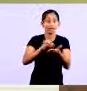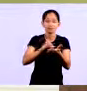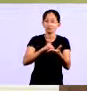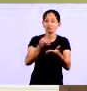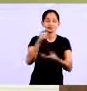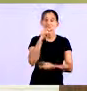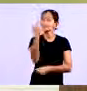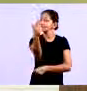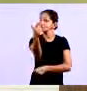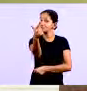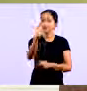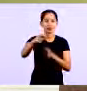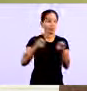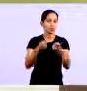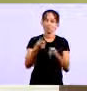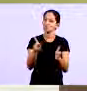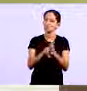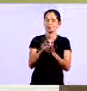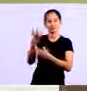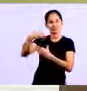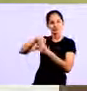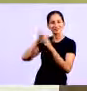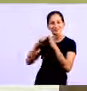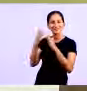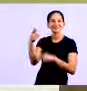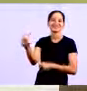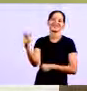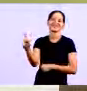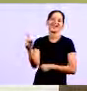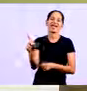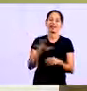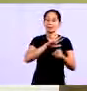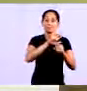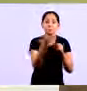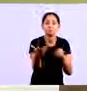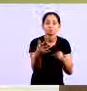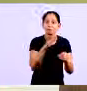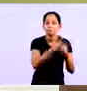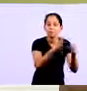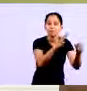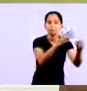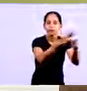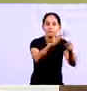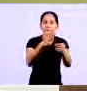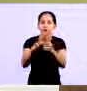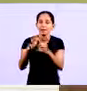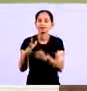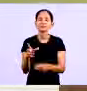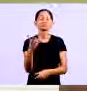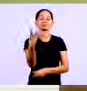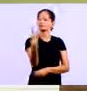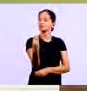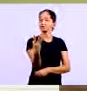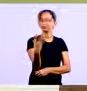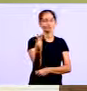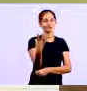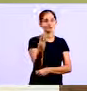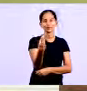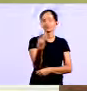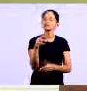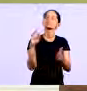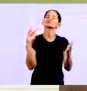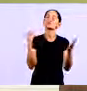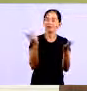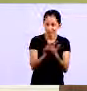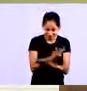Então a empresa Não tem um controle Eficiente Não tem aquele giro Da mercadoria E acaba vencendo O que é comum